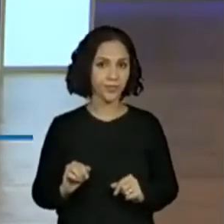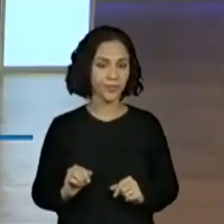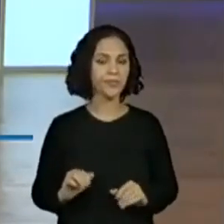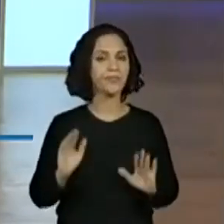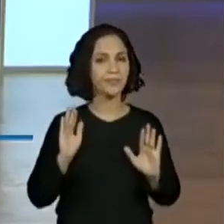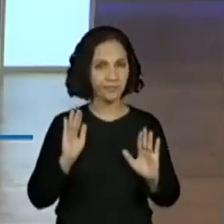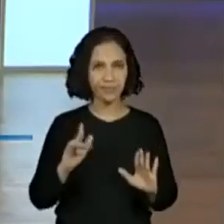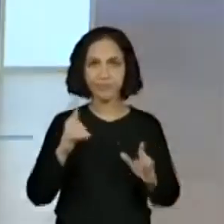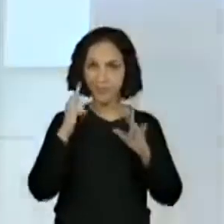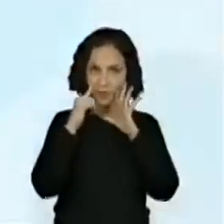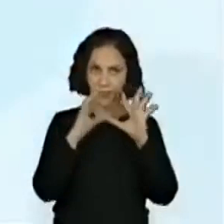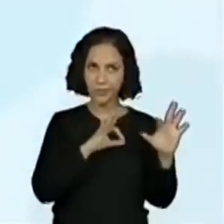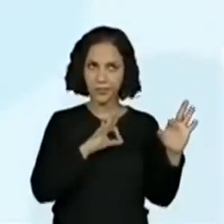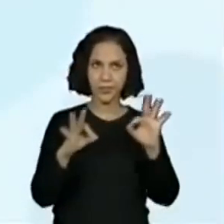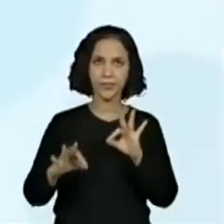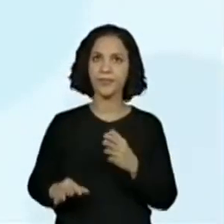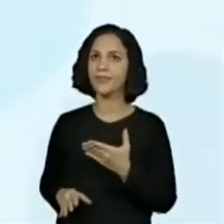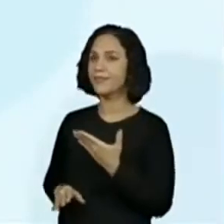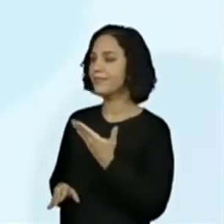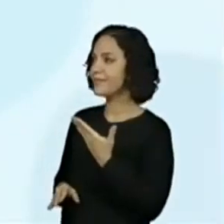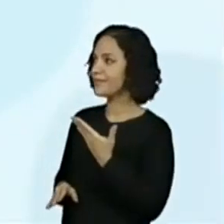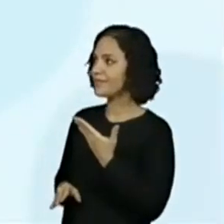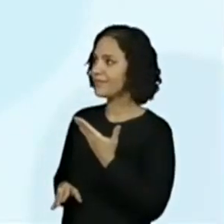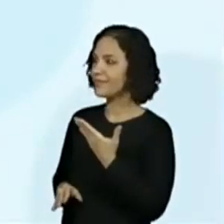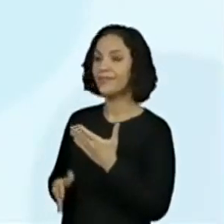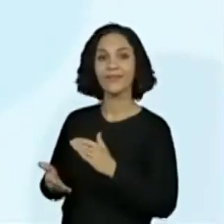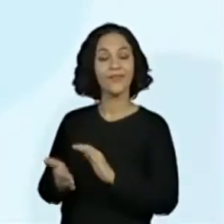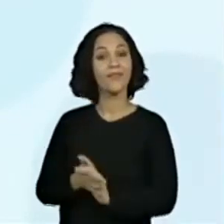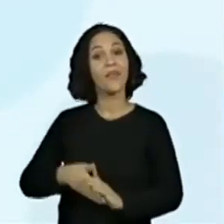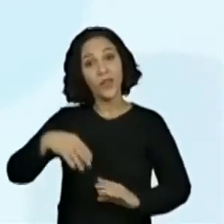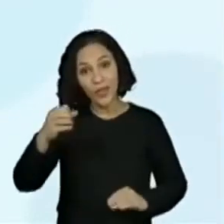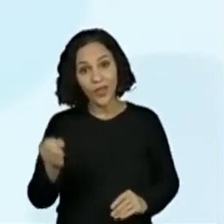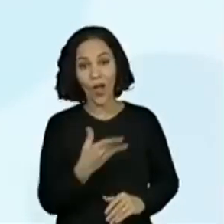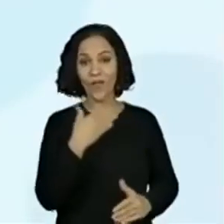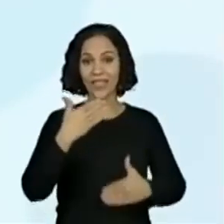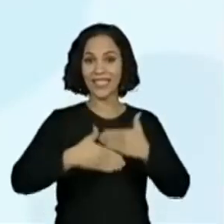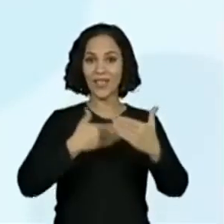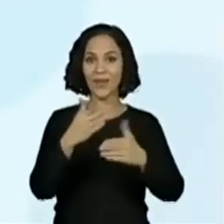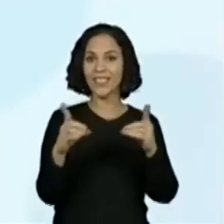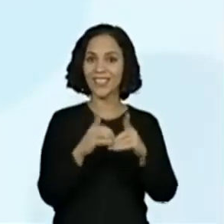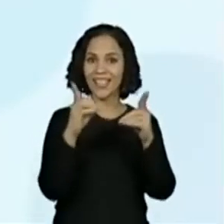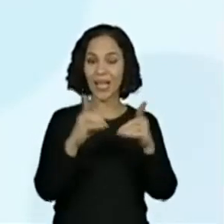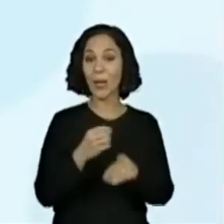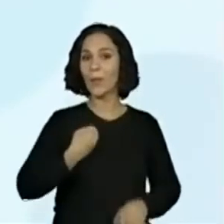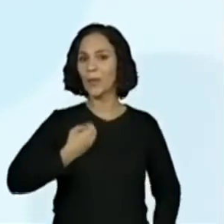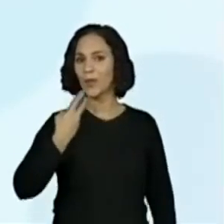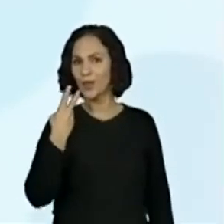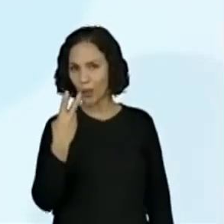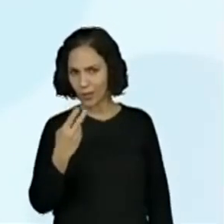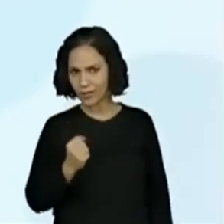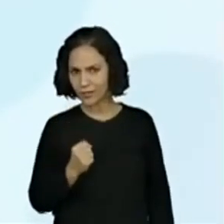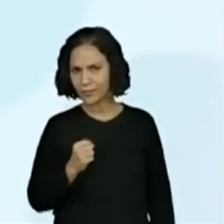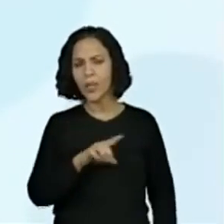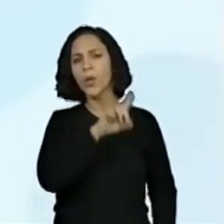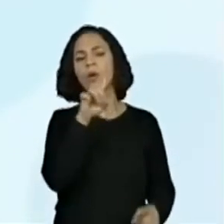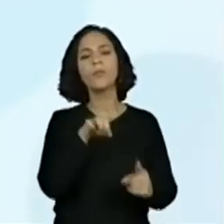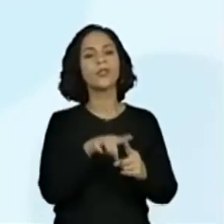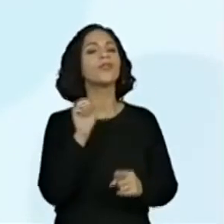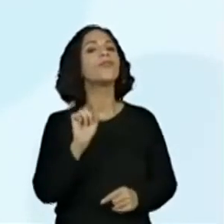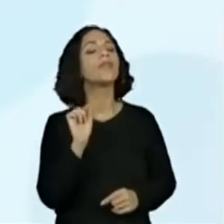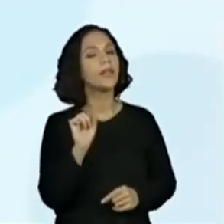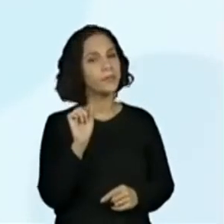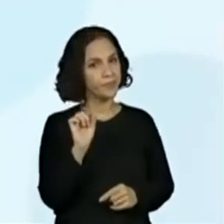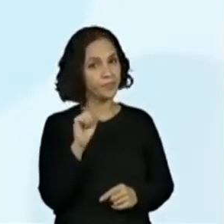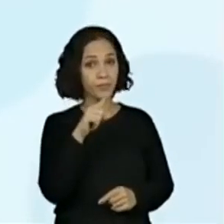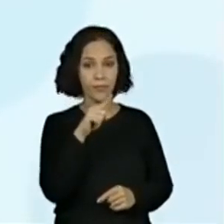Acompanhe. Inauguração da nossa sequência didática 2. A finalidade da nossa sequência